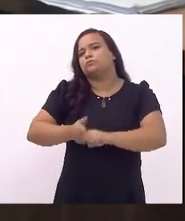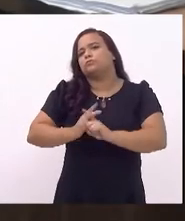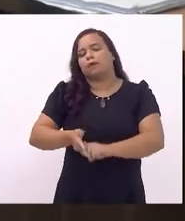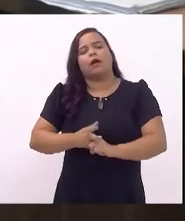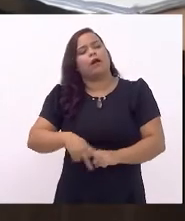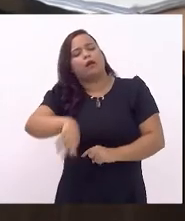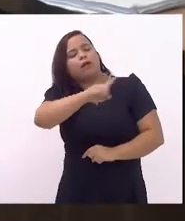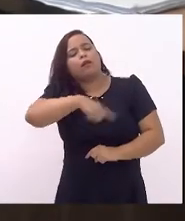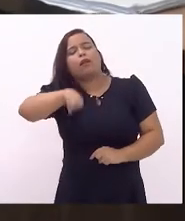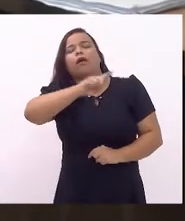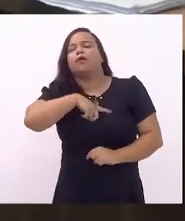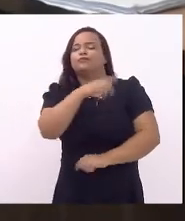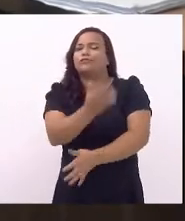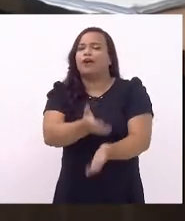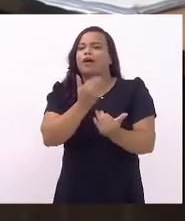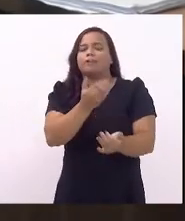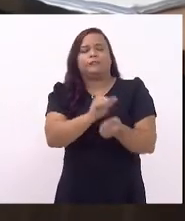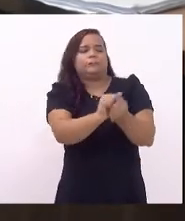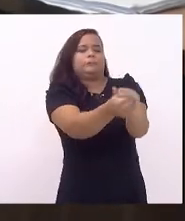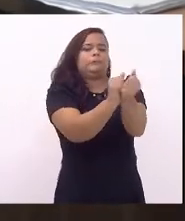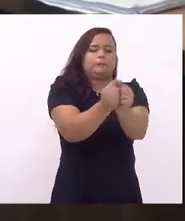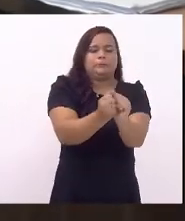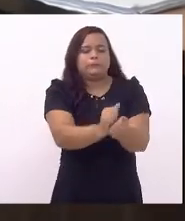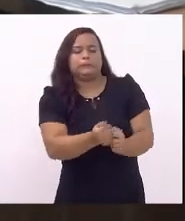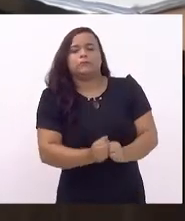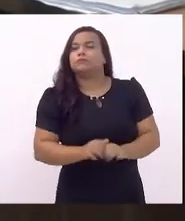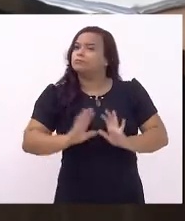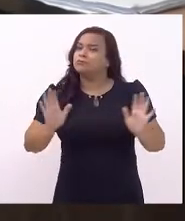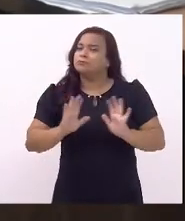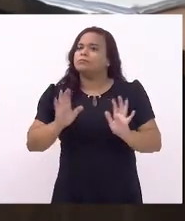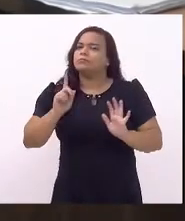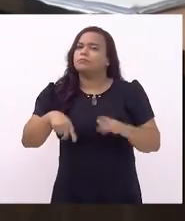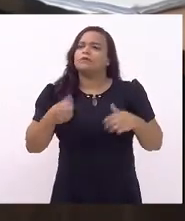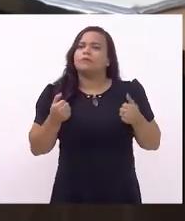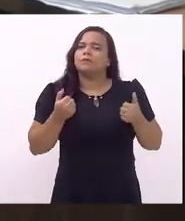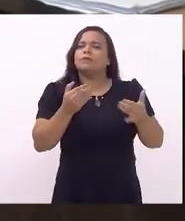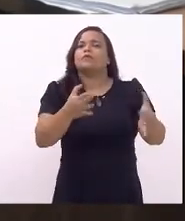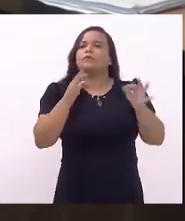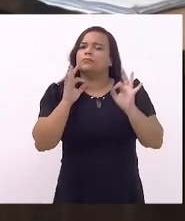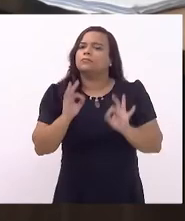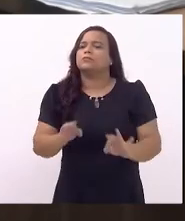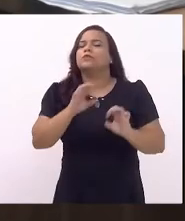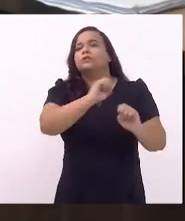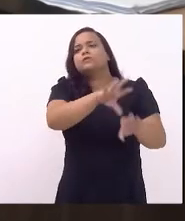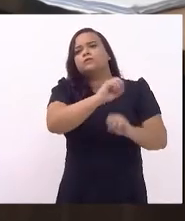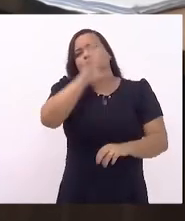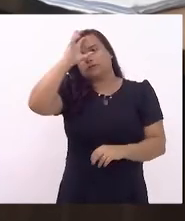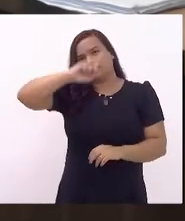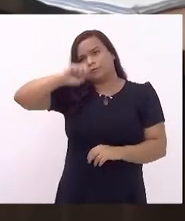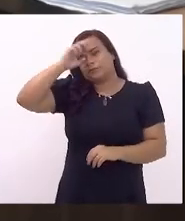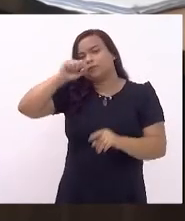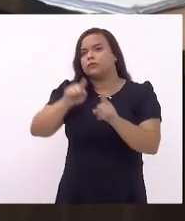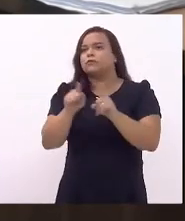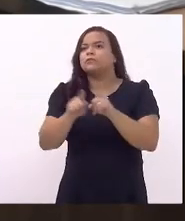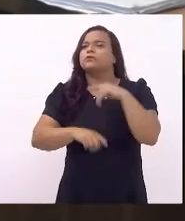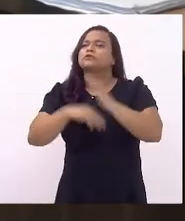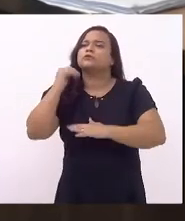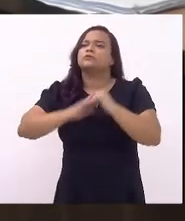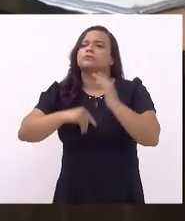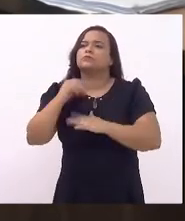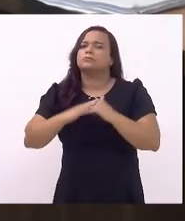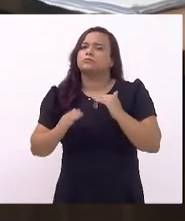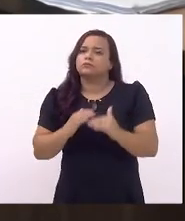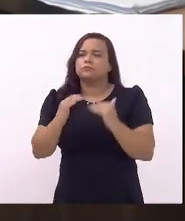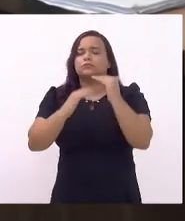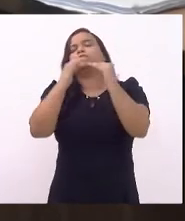jovens, mas sim da garantia do ensino-aprendizado, sim da garantia do desenvolvimento da habilidade de cada jovem.